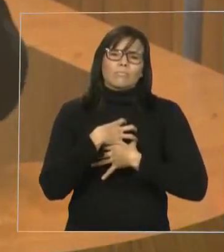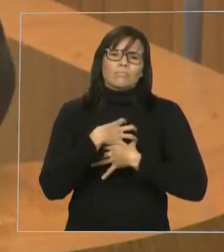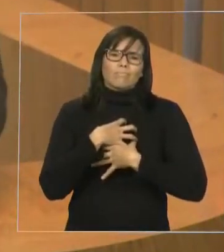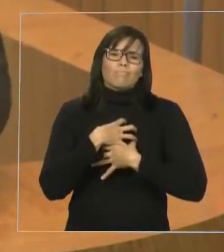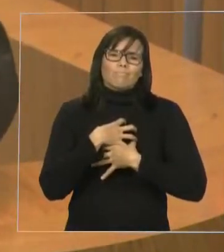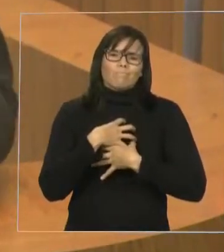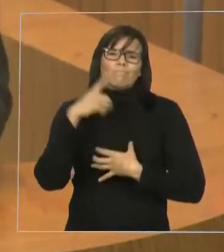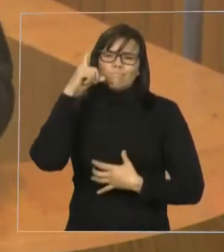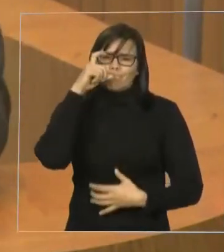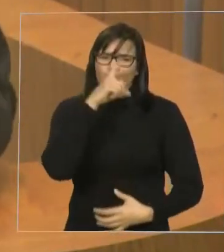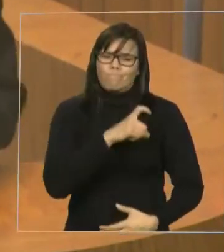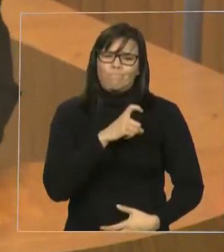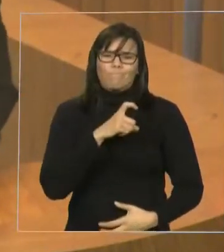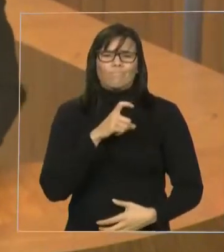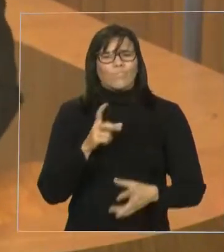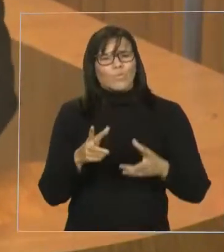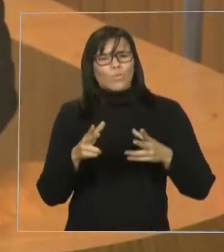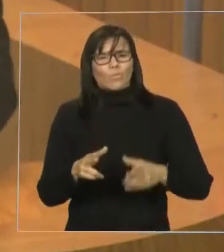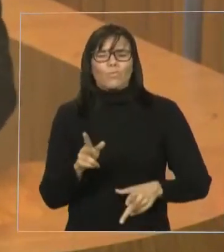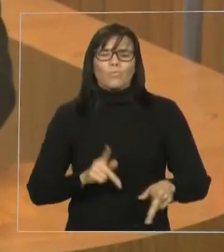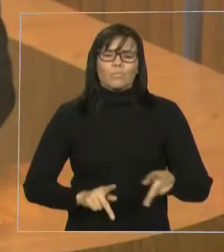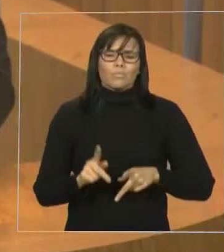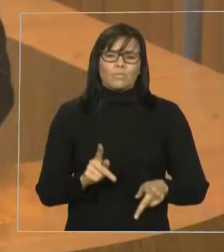Nós já temos uma defesa da população,